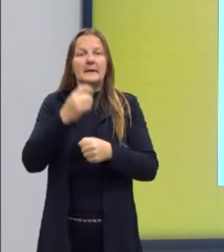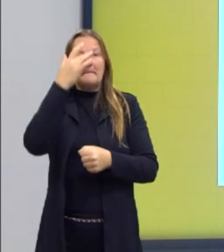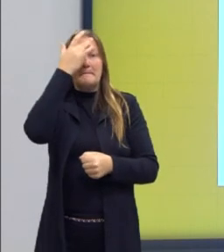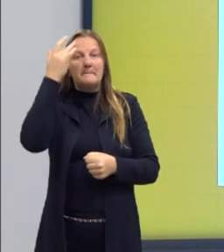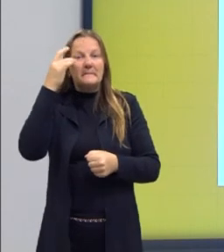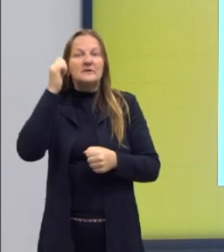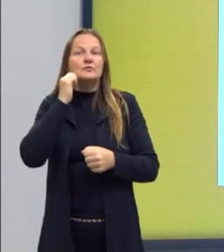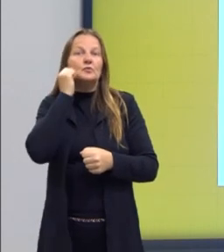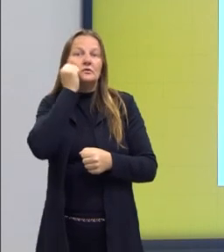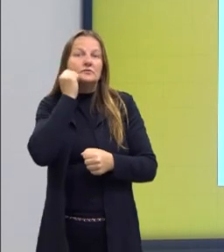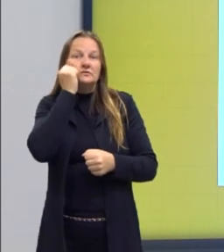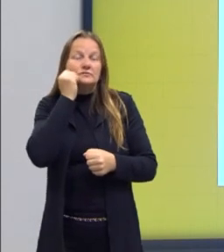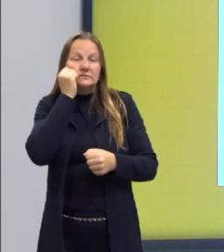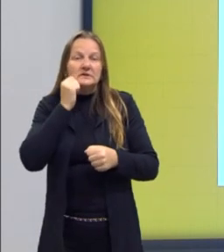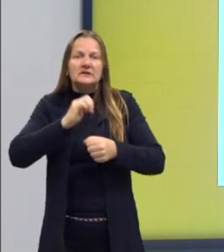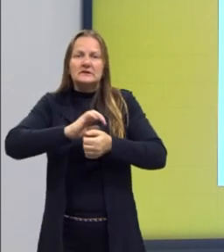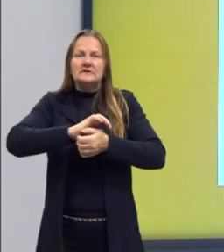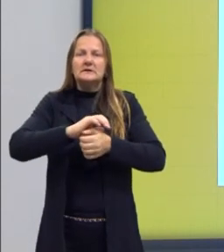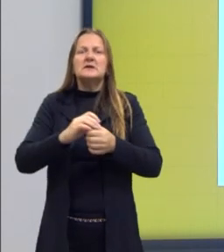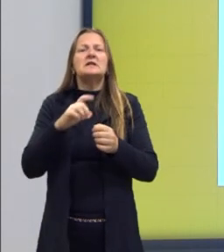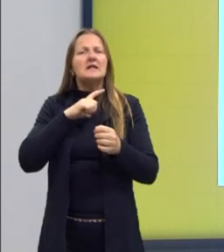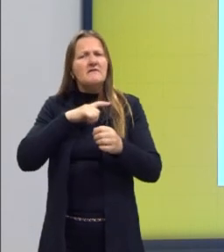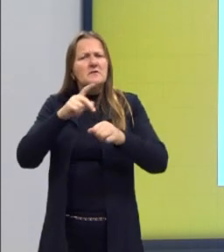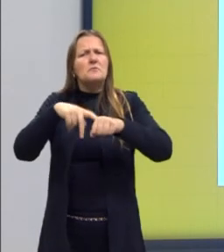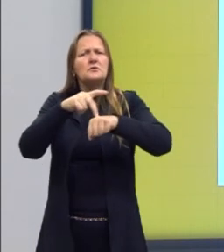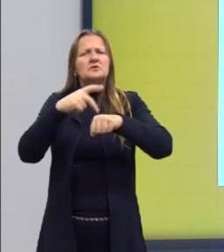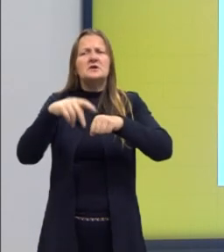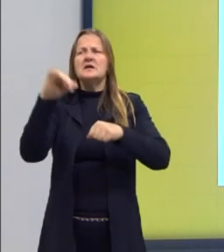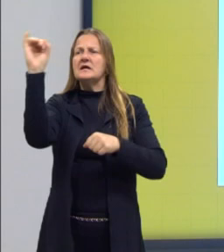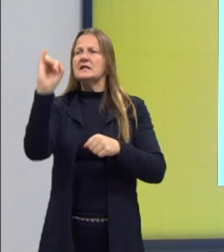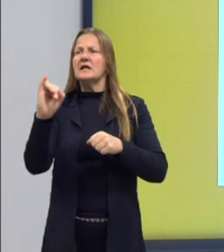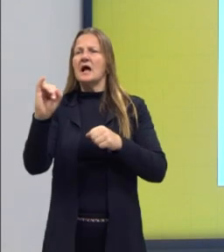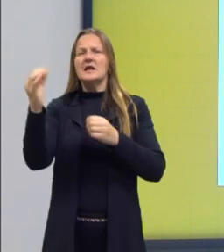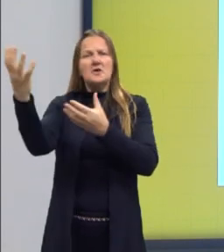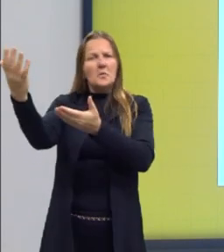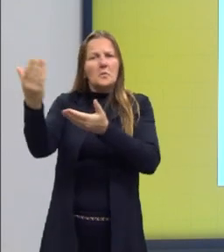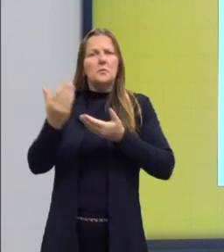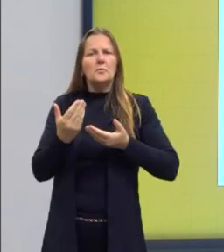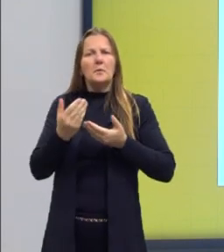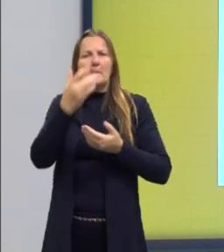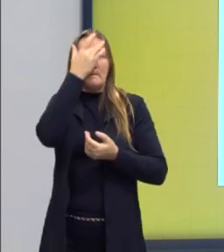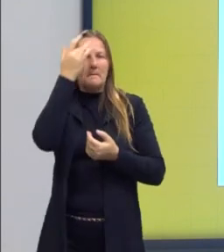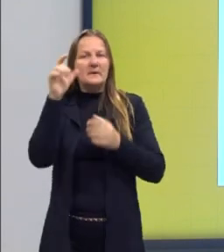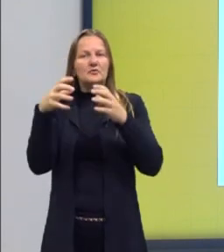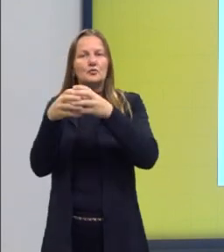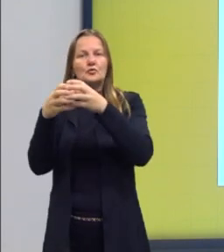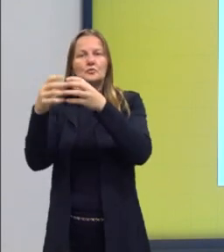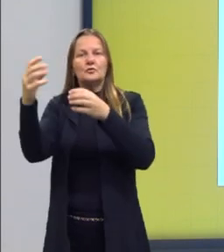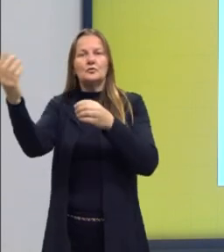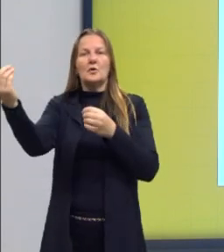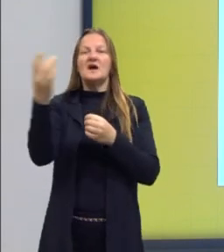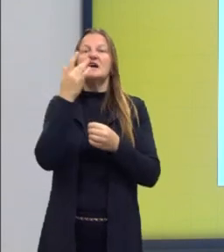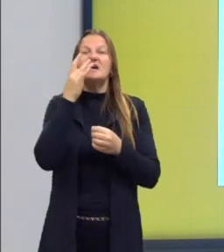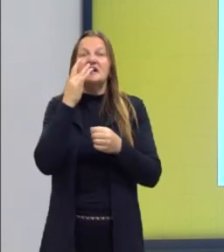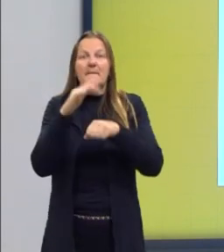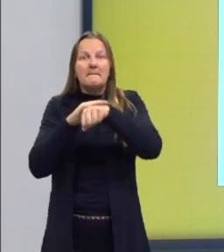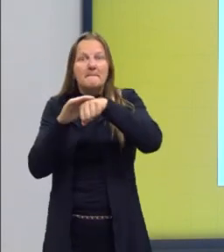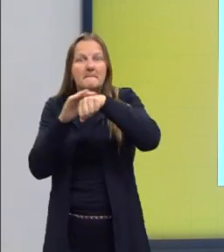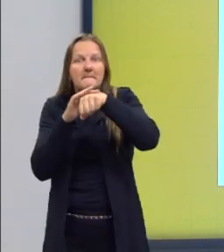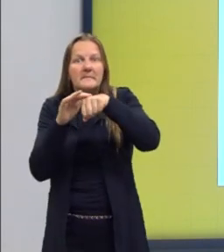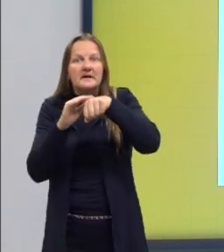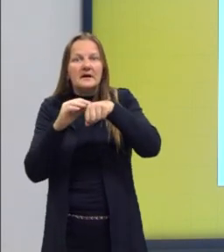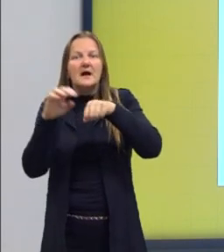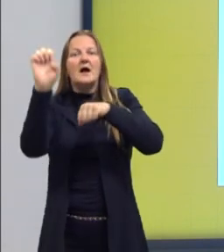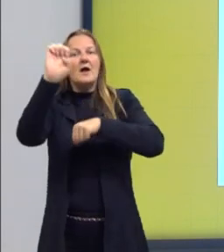isso, se teve políticas de imigração para trazer, por exemplo, italianos, outras pessoas brancas da Europa, para que